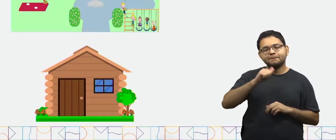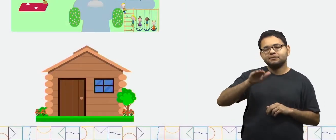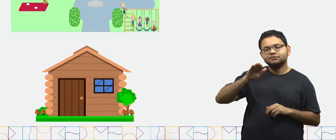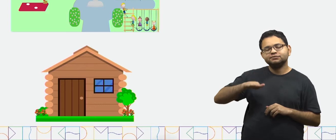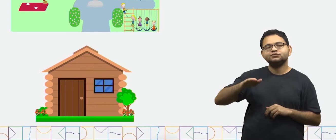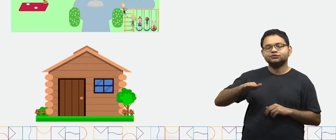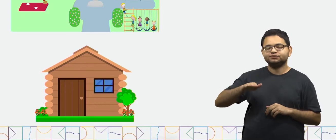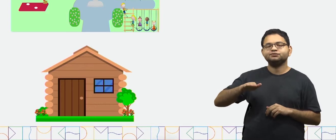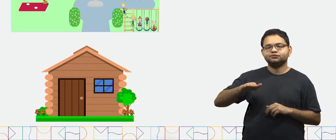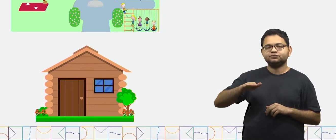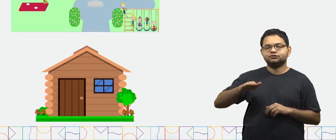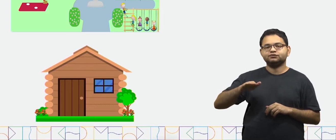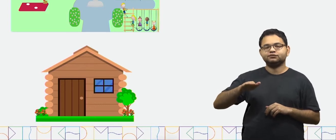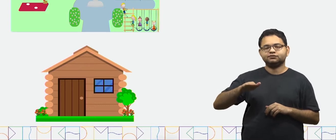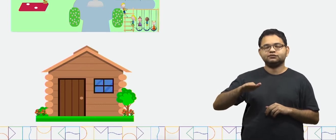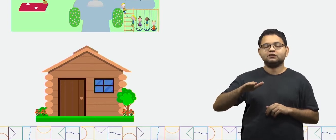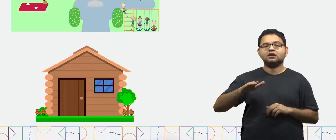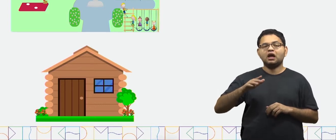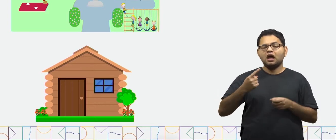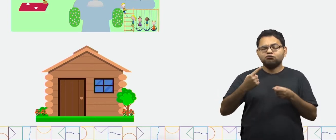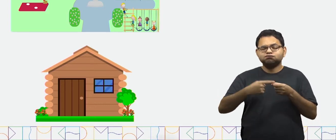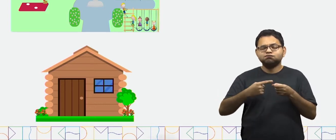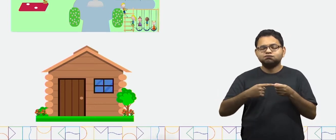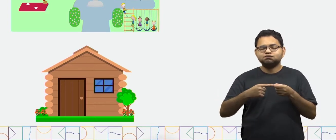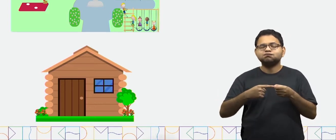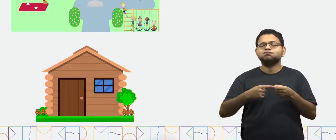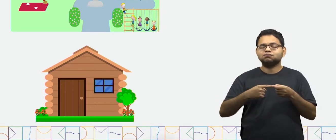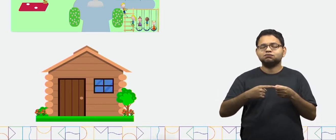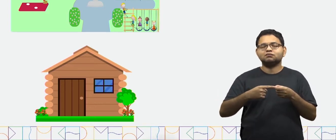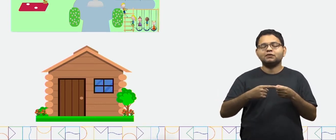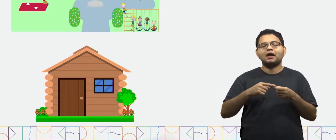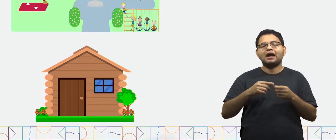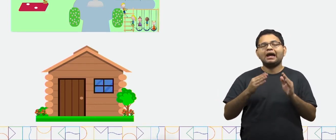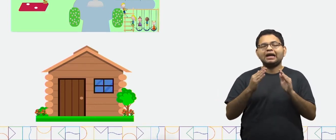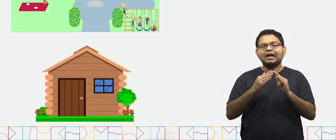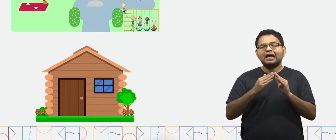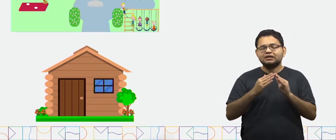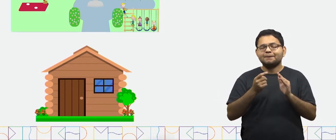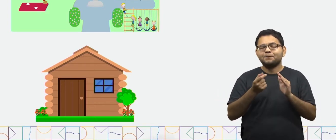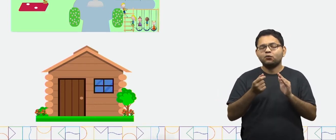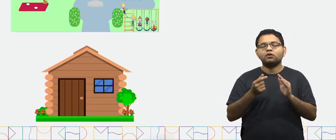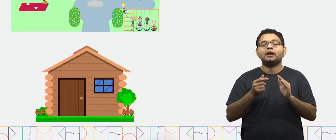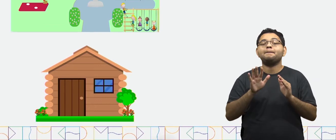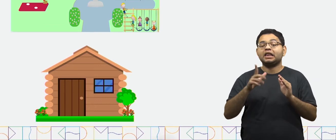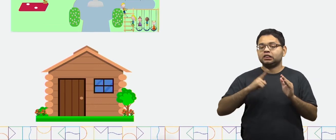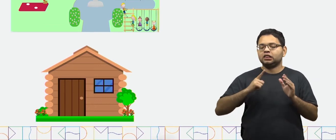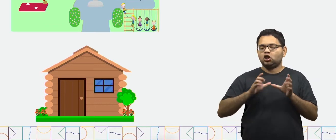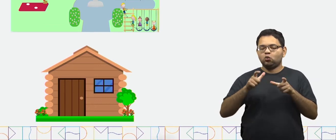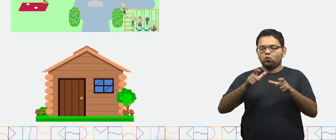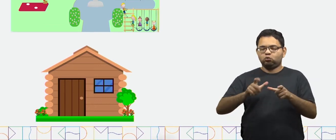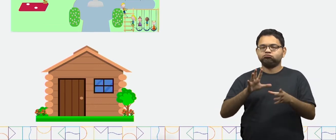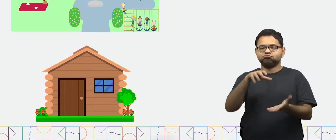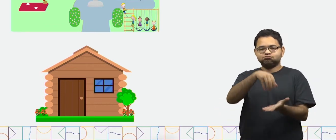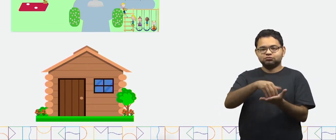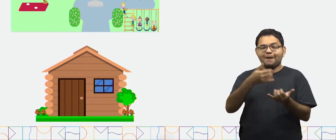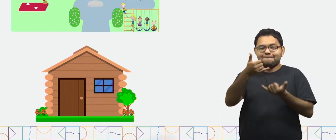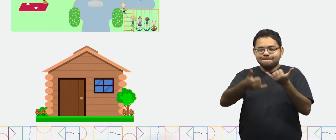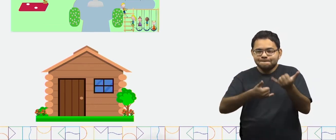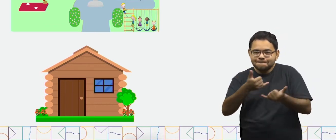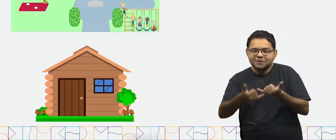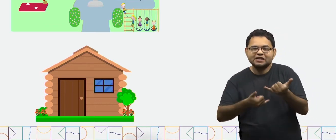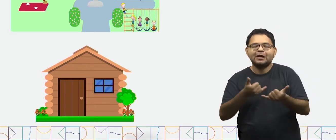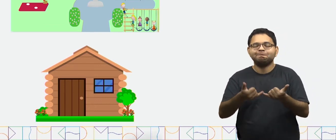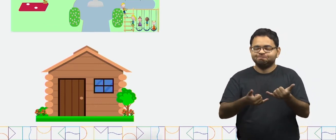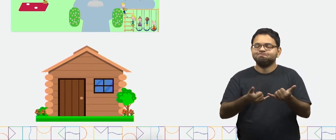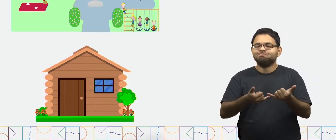em uma cidade pequena com poucas casas, mas há uma praça onde as crianças costumam